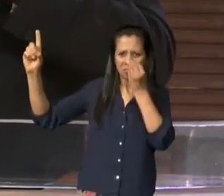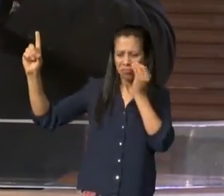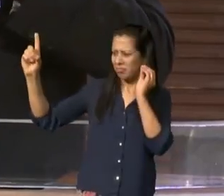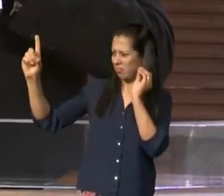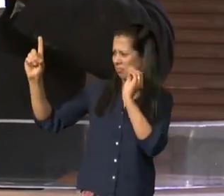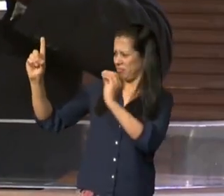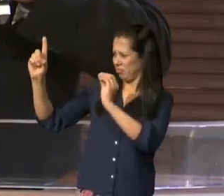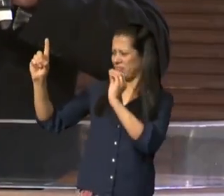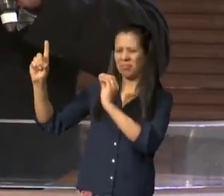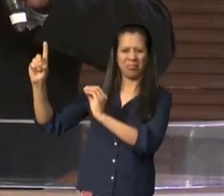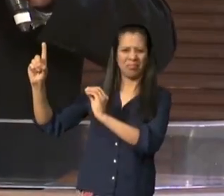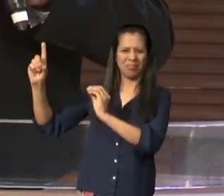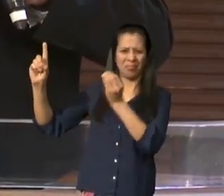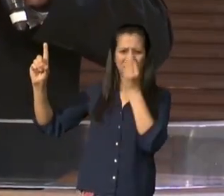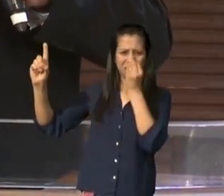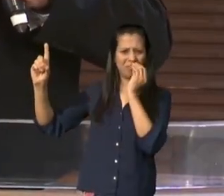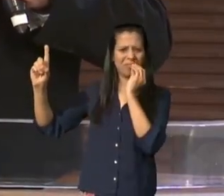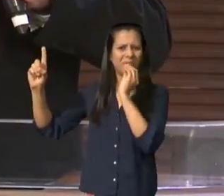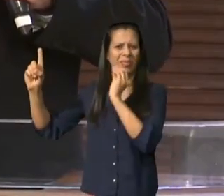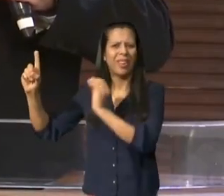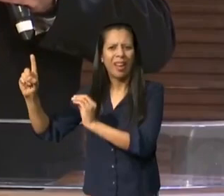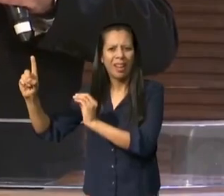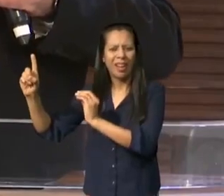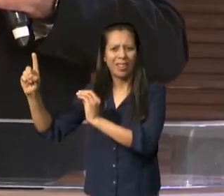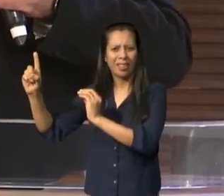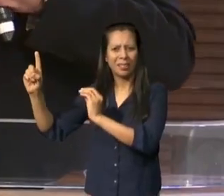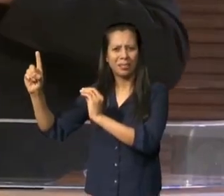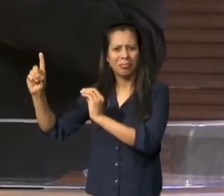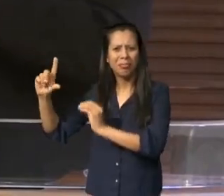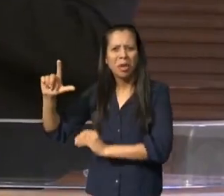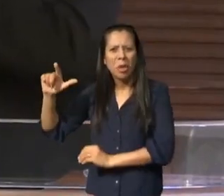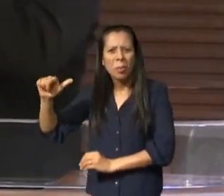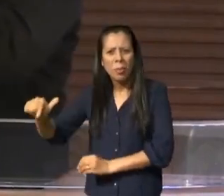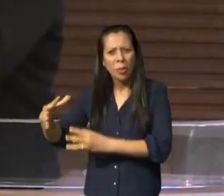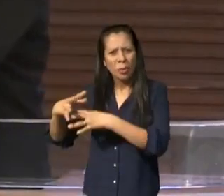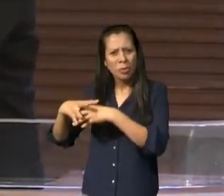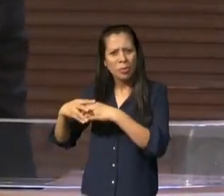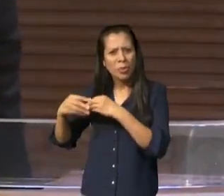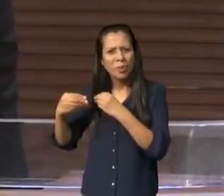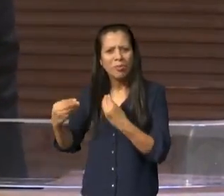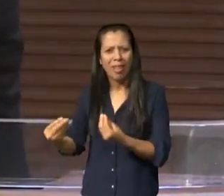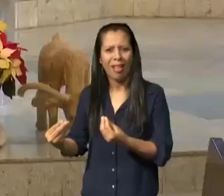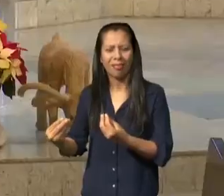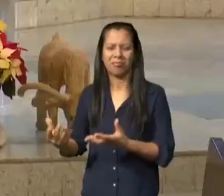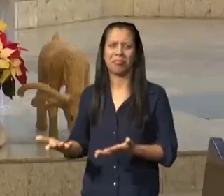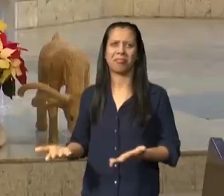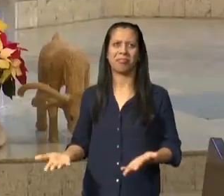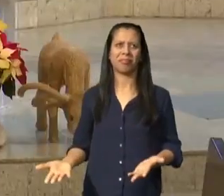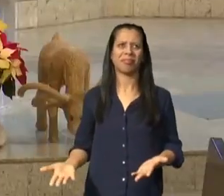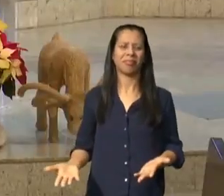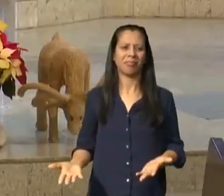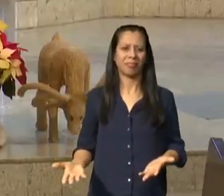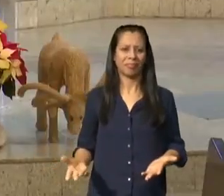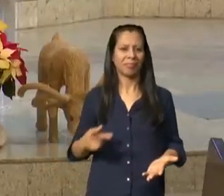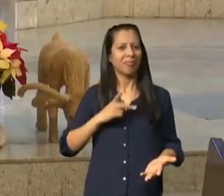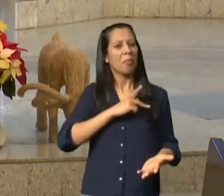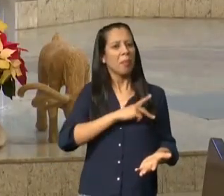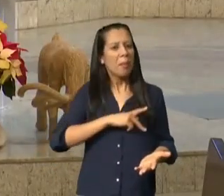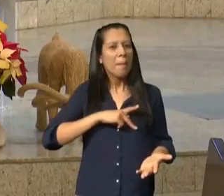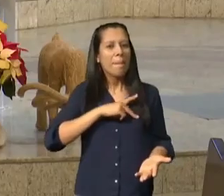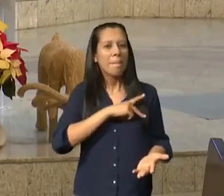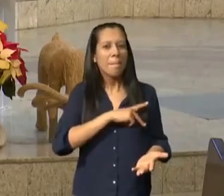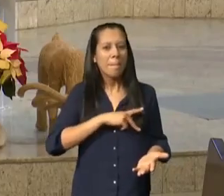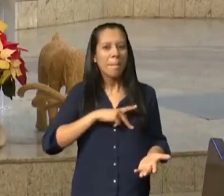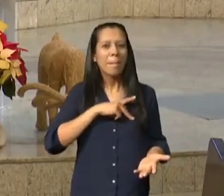aceitar a vontade de Deus mas o apóstolo Paulo é sábio demais e na realidade ele usou essa